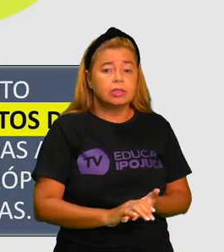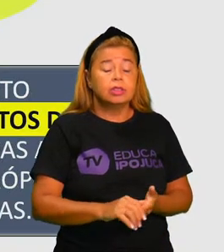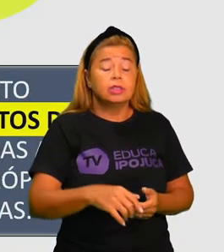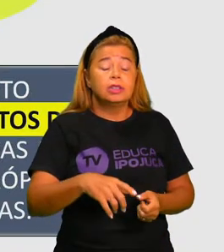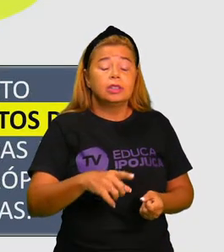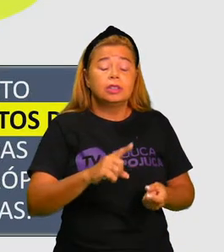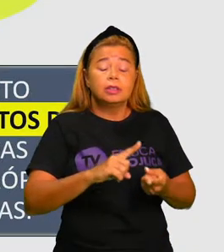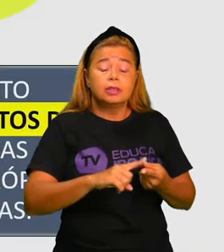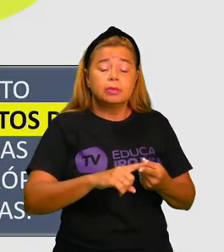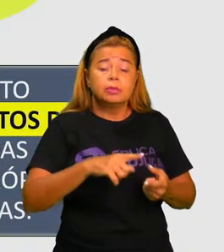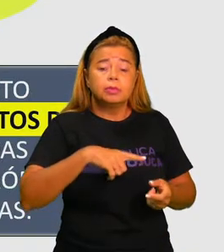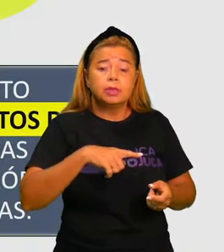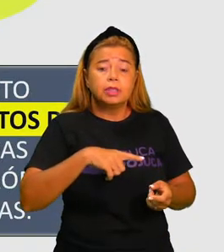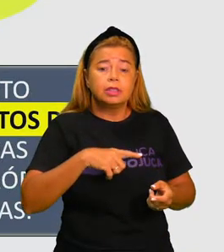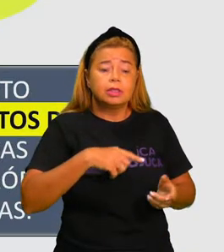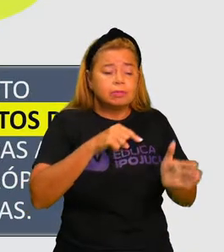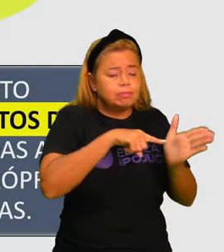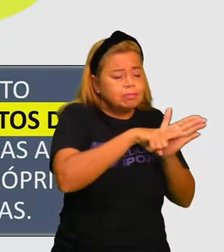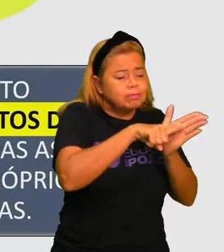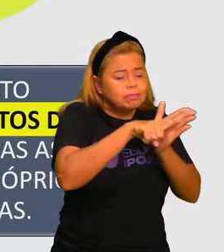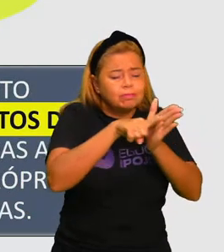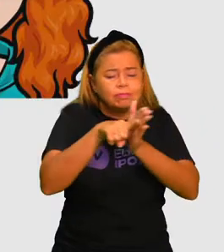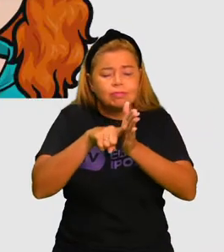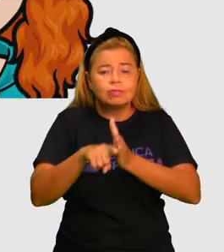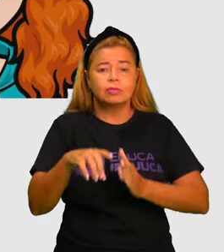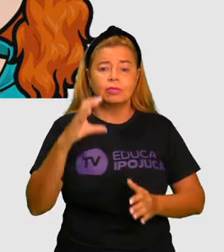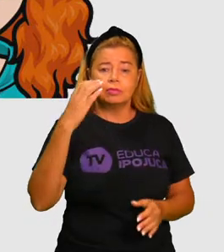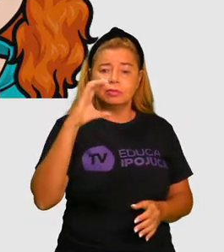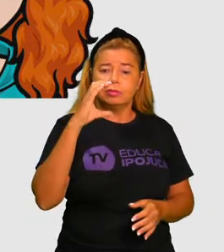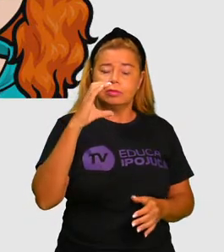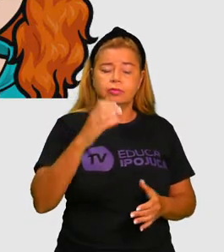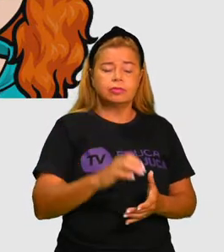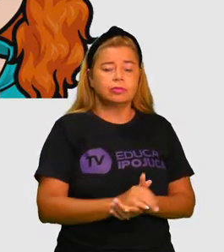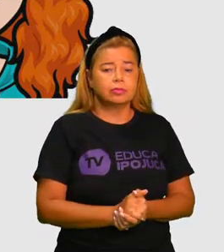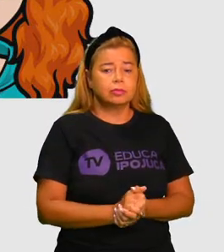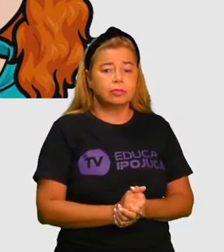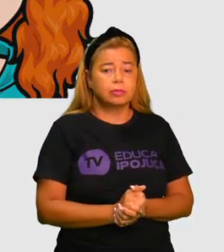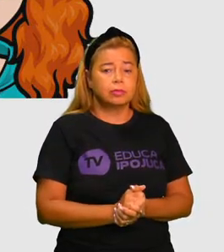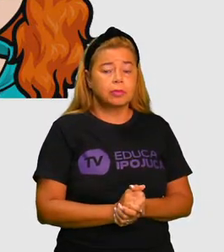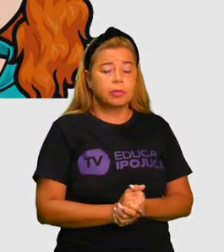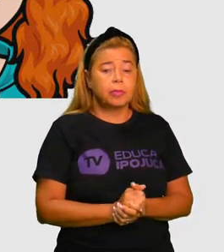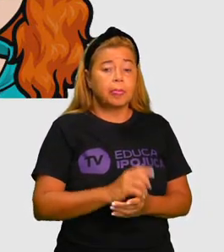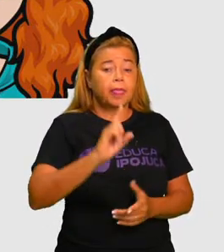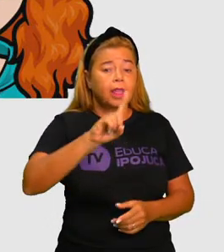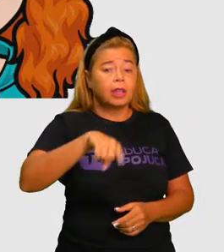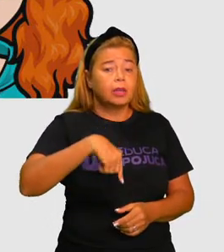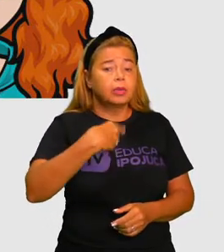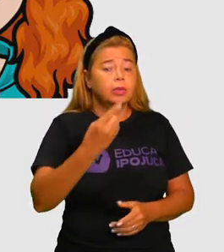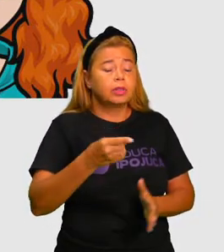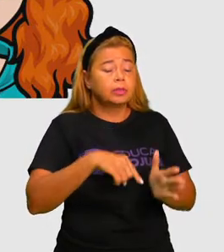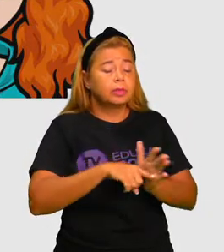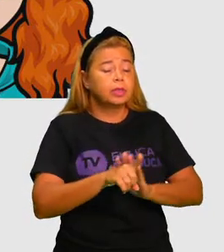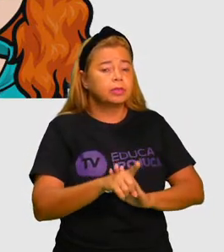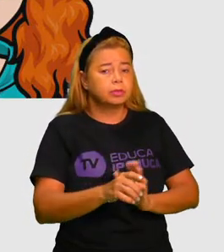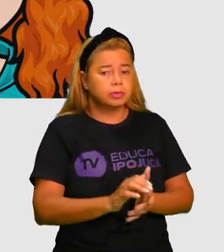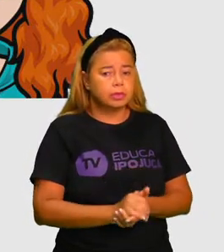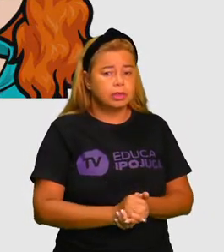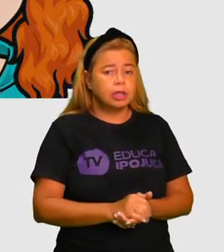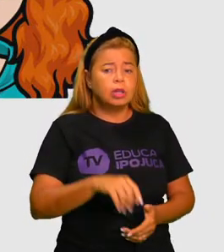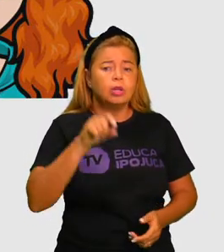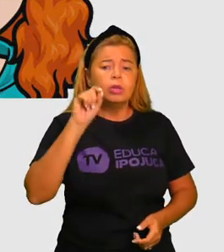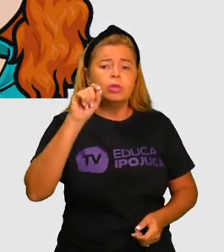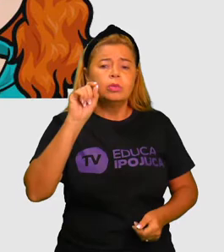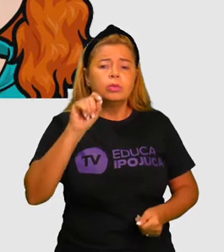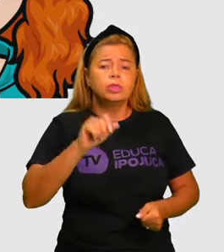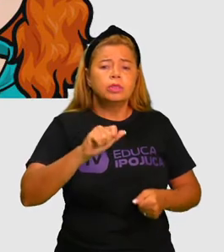métodos e pesquisas científicas. A outra pergunta foi, o que faz